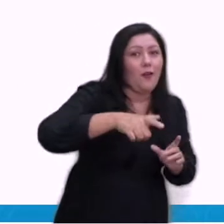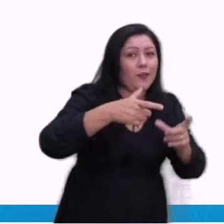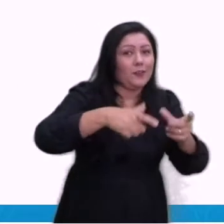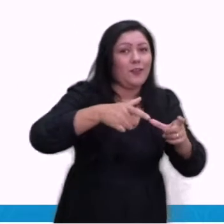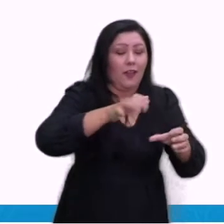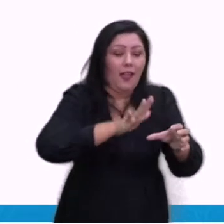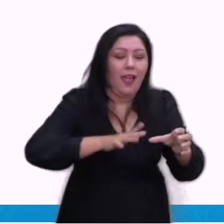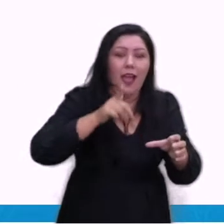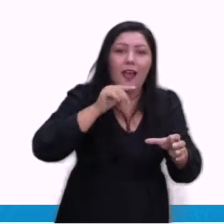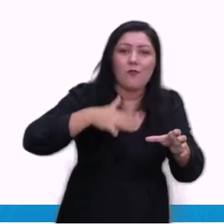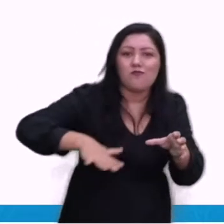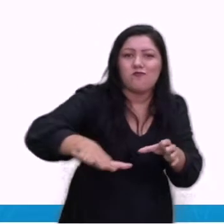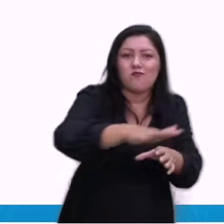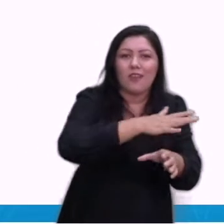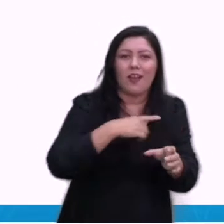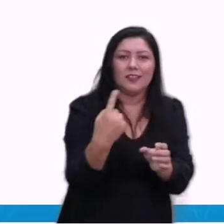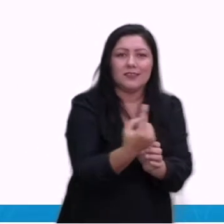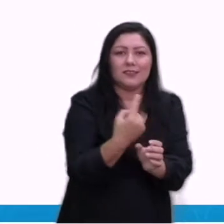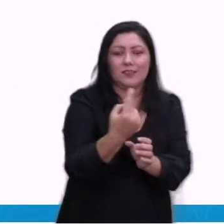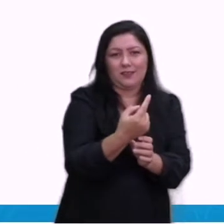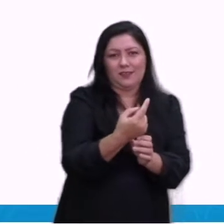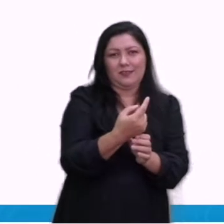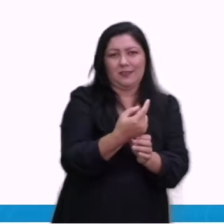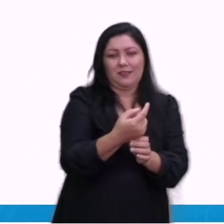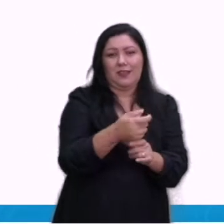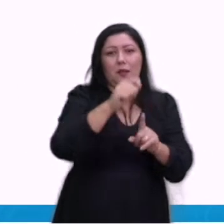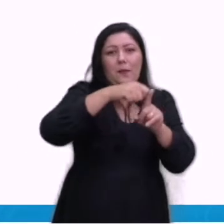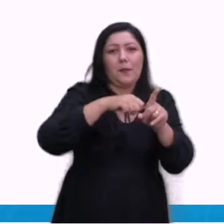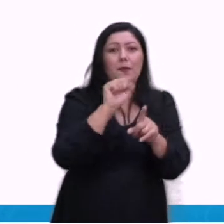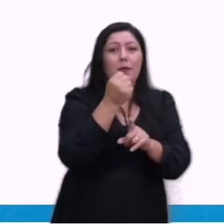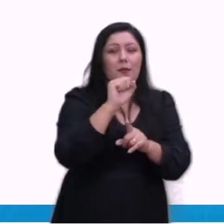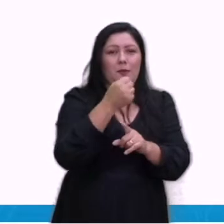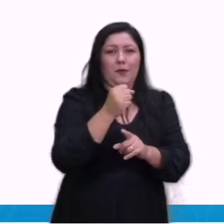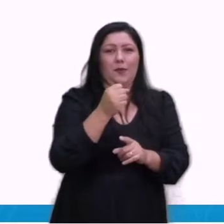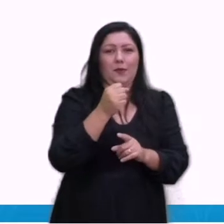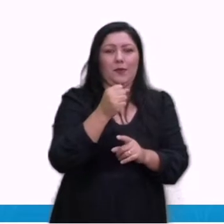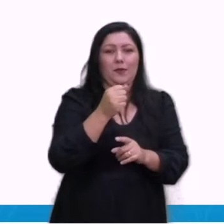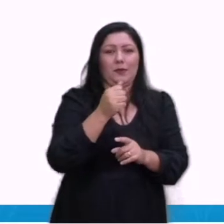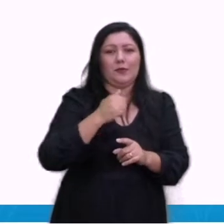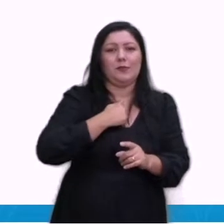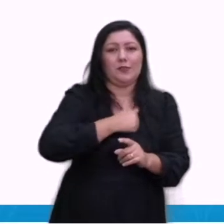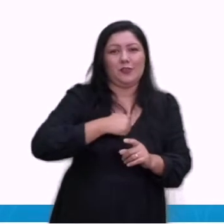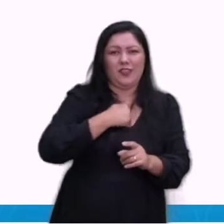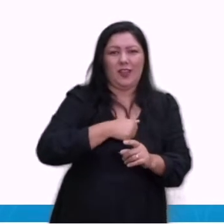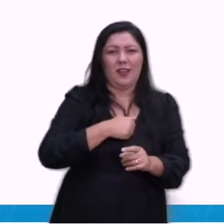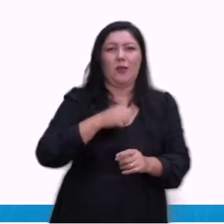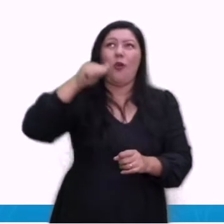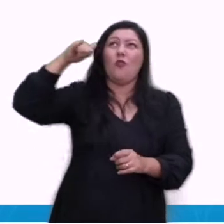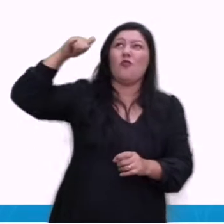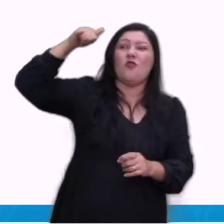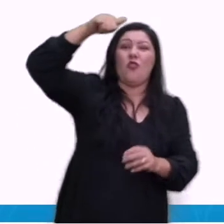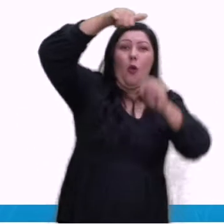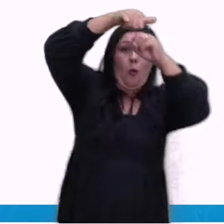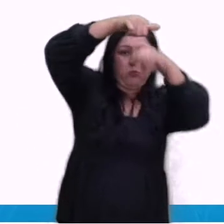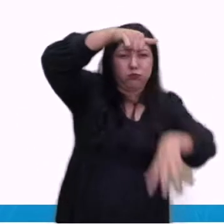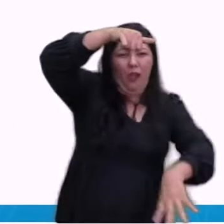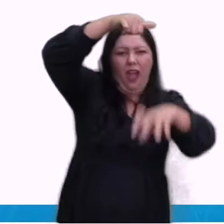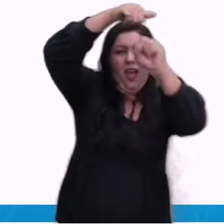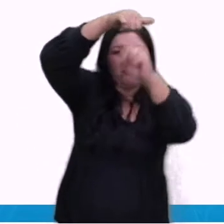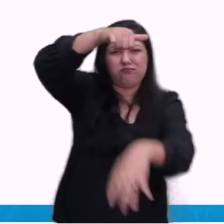isolada. No dia 8 de agosto, Alemanha bombardeou as cidades britânicas com a Luftwaffe,